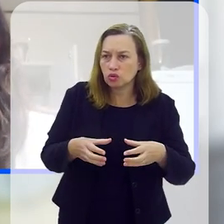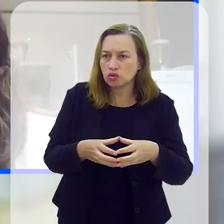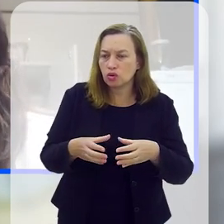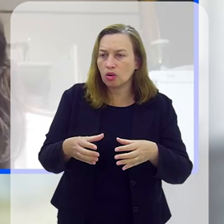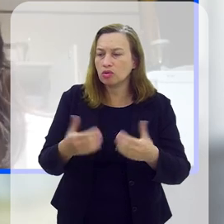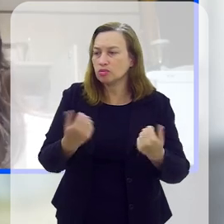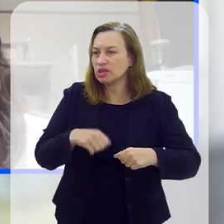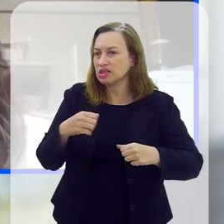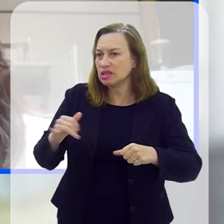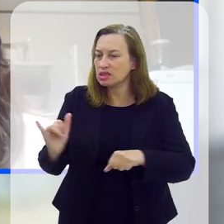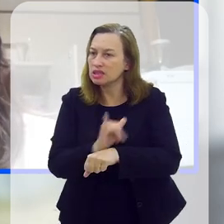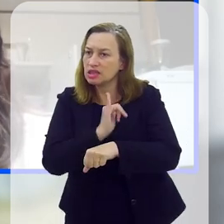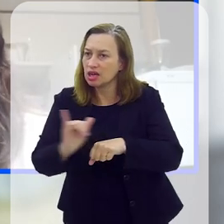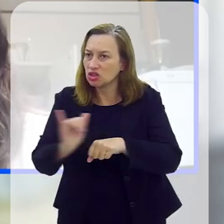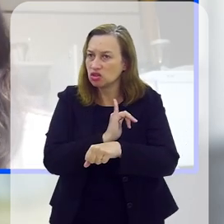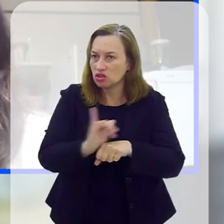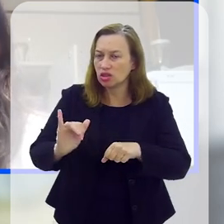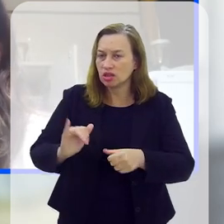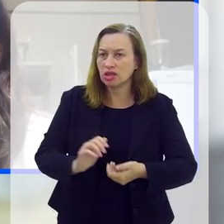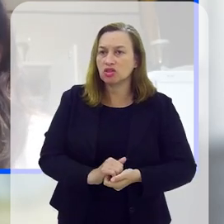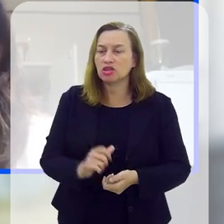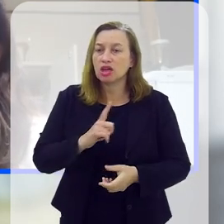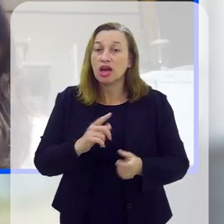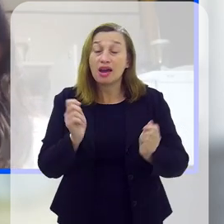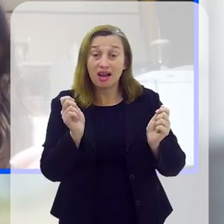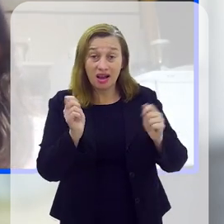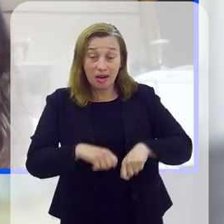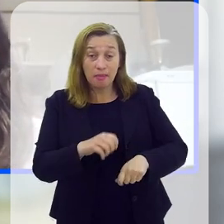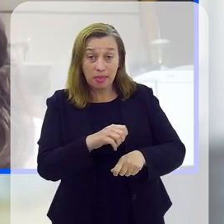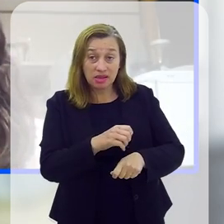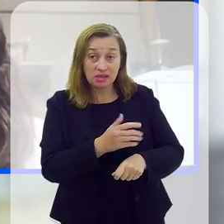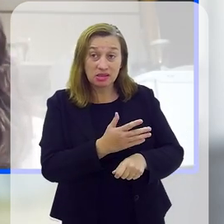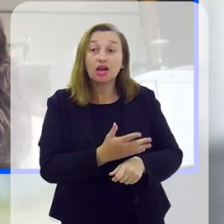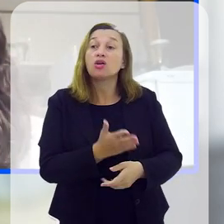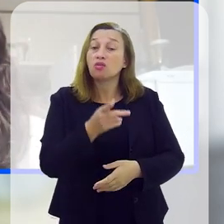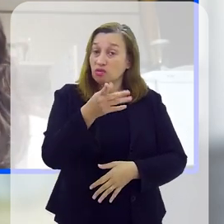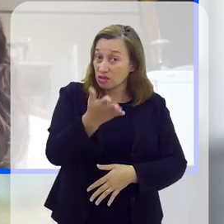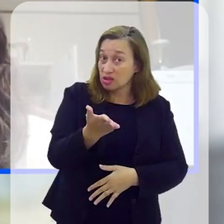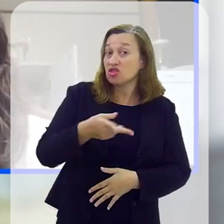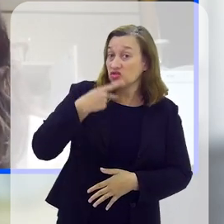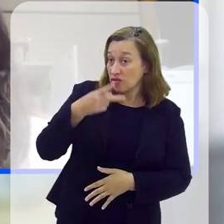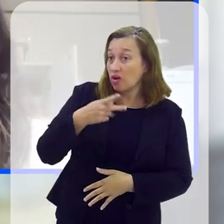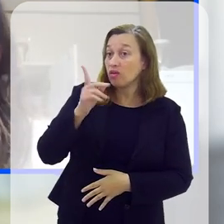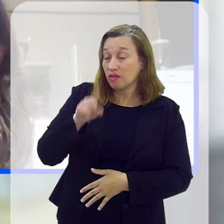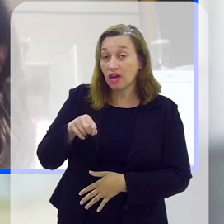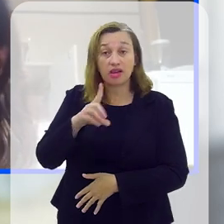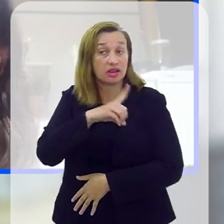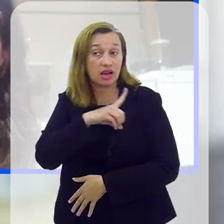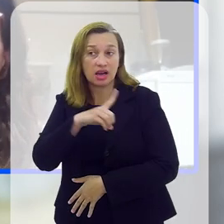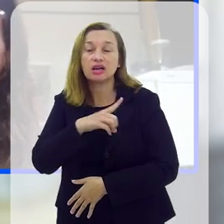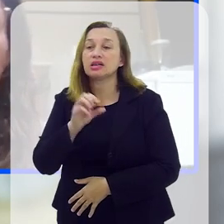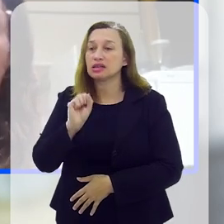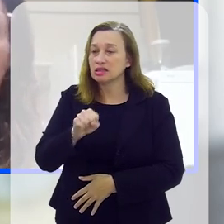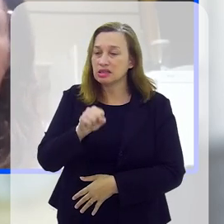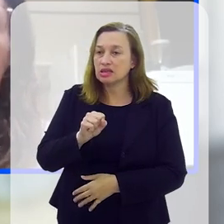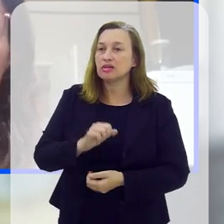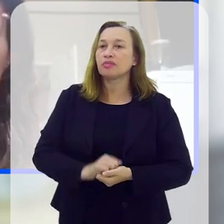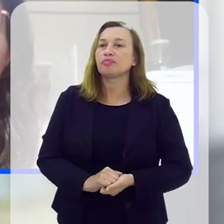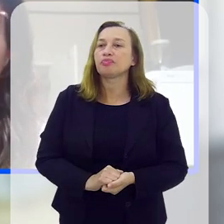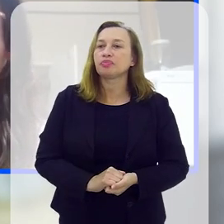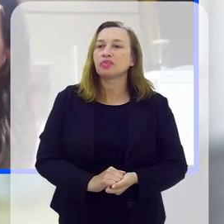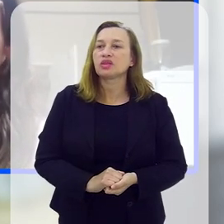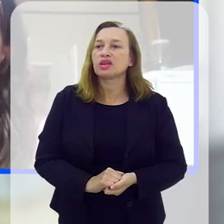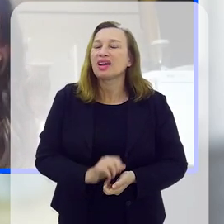rede devem se articular. Articulados em serem capacitados, como você mesmo já destacou, né, o delegado? Capacitados para não haver